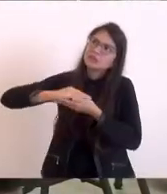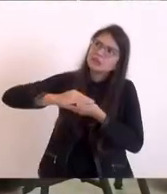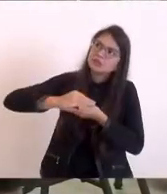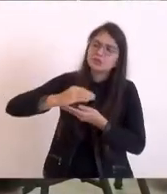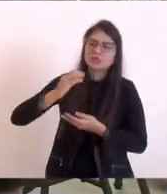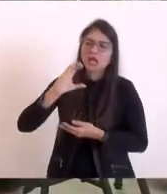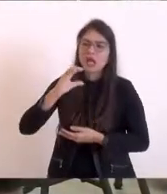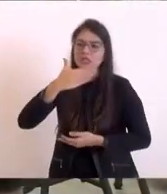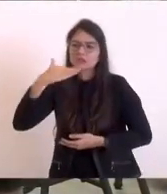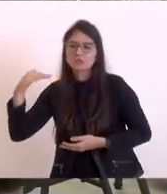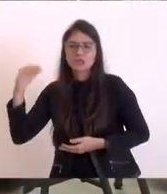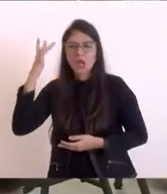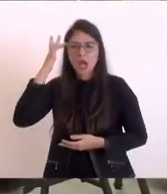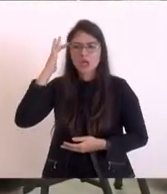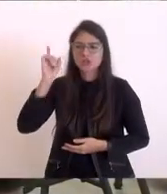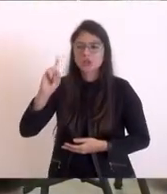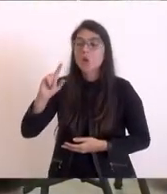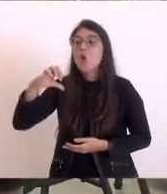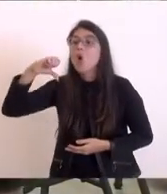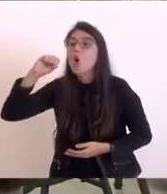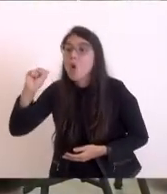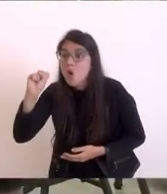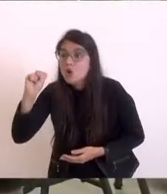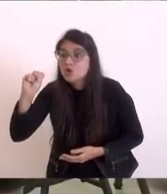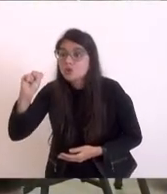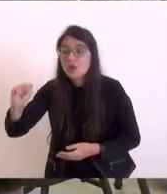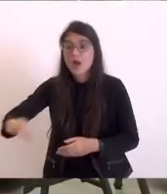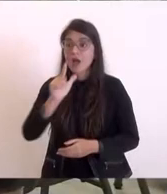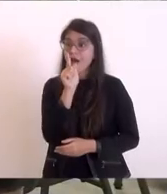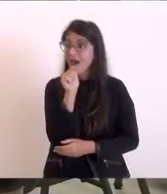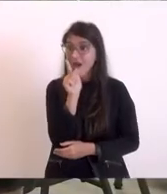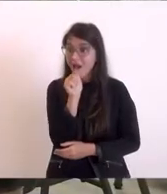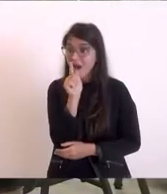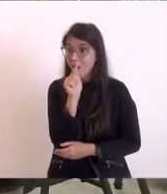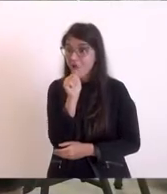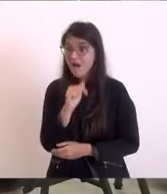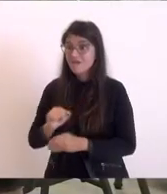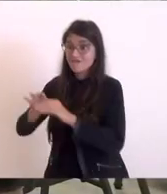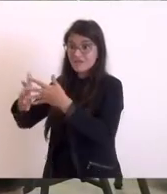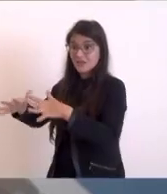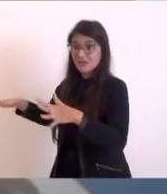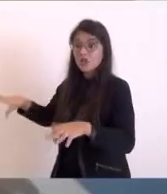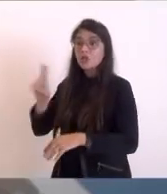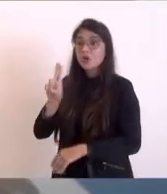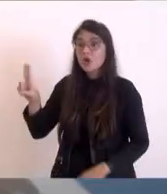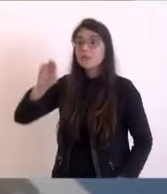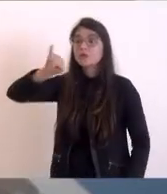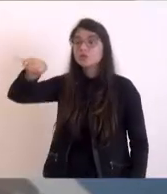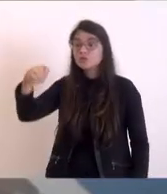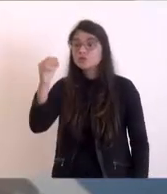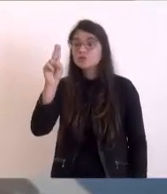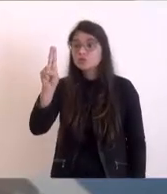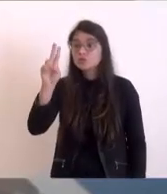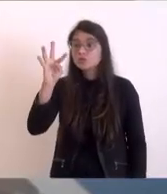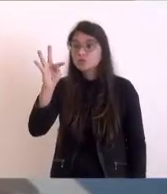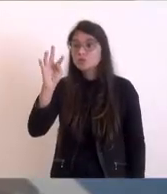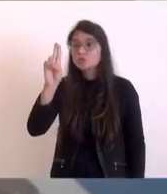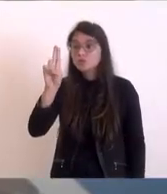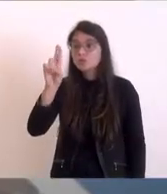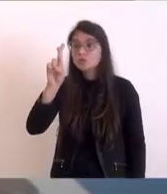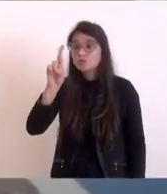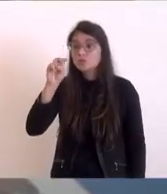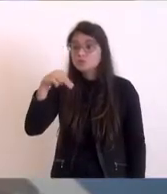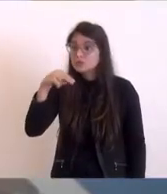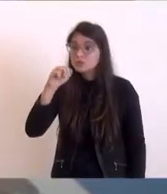oito municípios sobrevivemos com a água da lagoa de Juturnaíba que